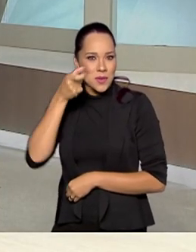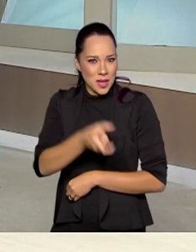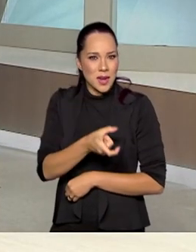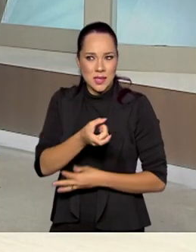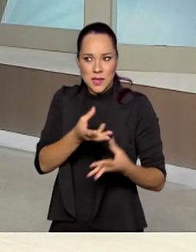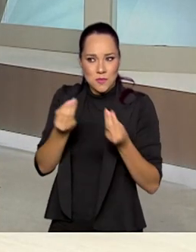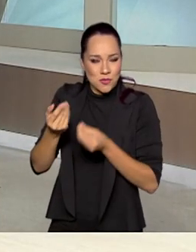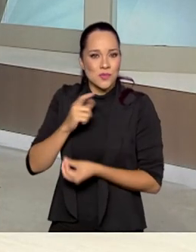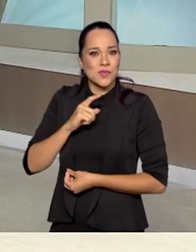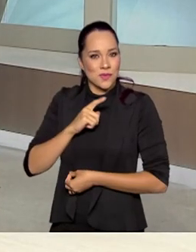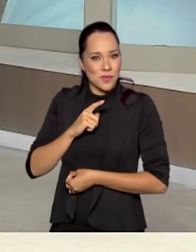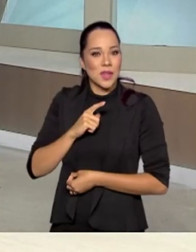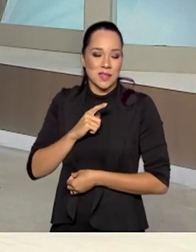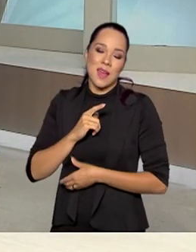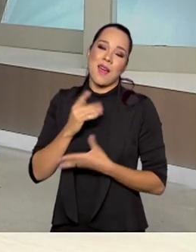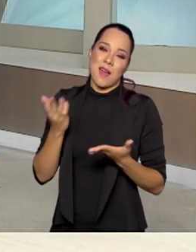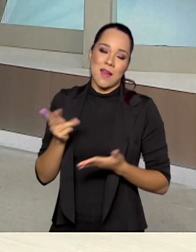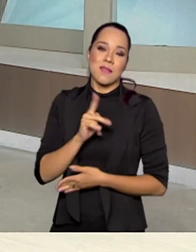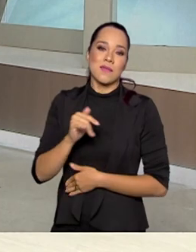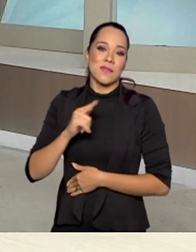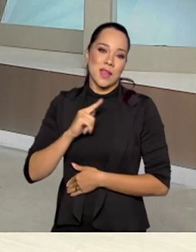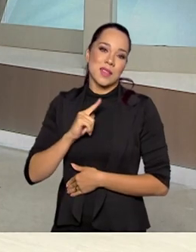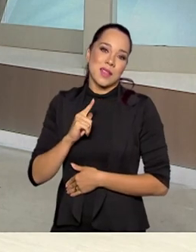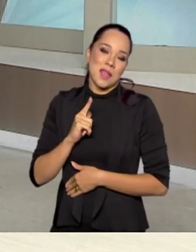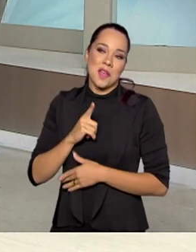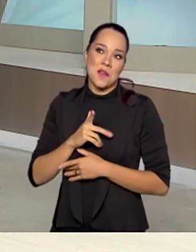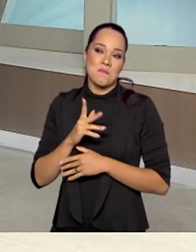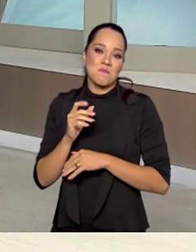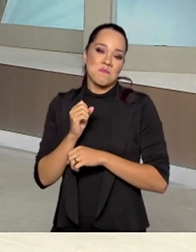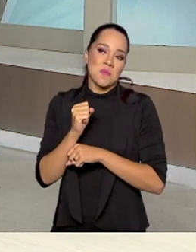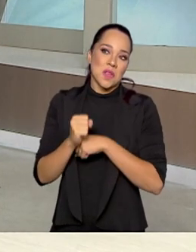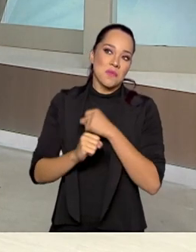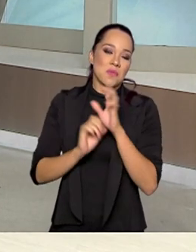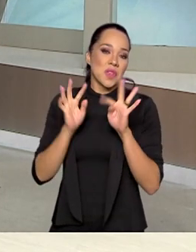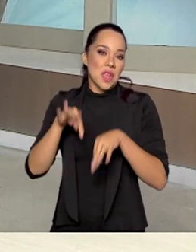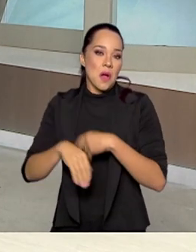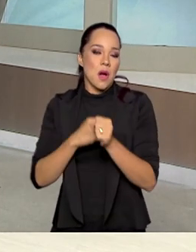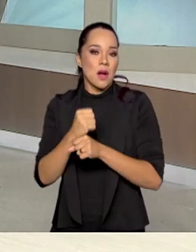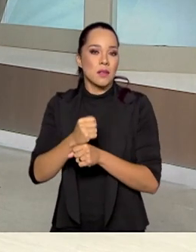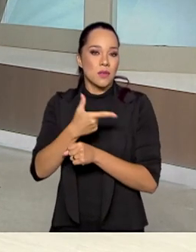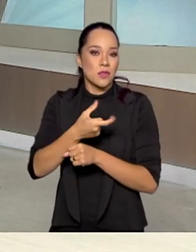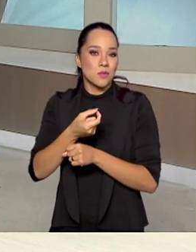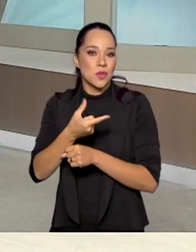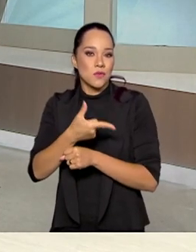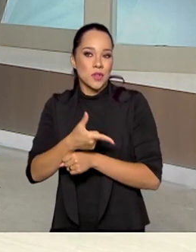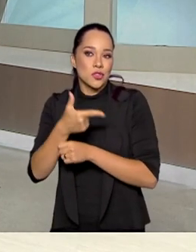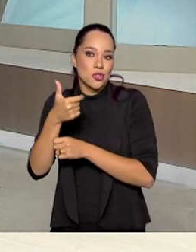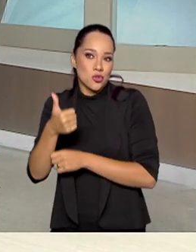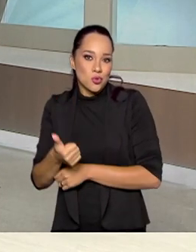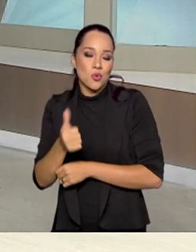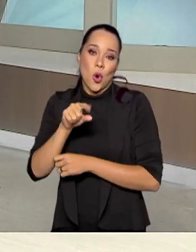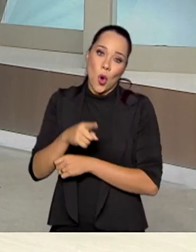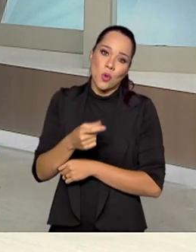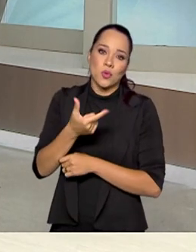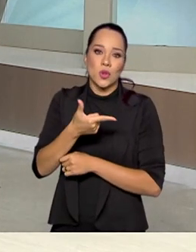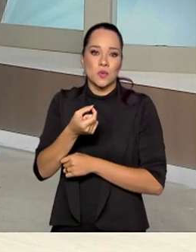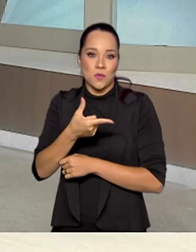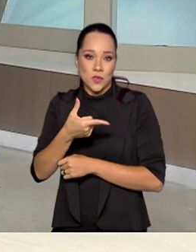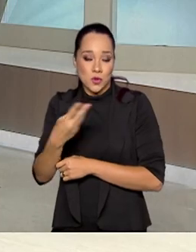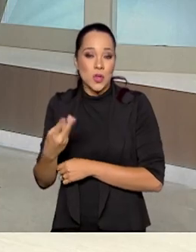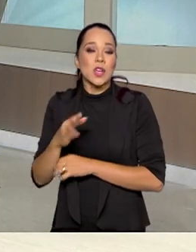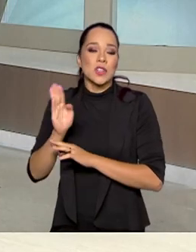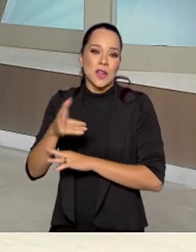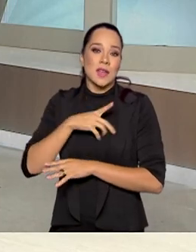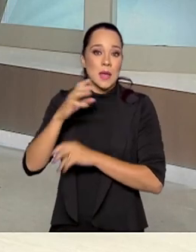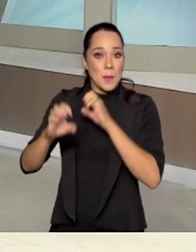demonstrado, nós deveremos ter, ao final de 2021 ou a partir de 2022, empresas já operando em